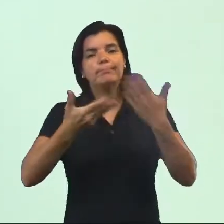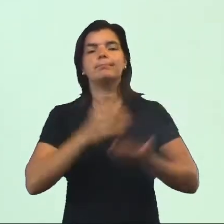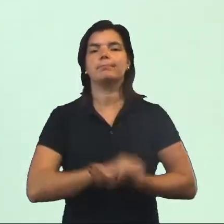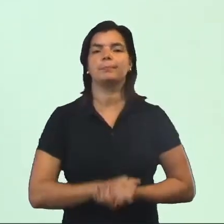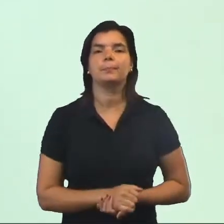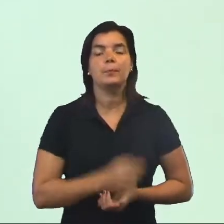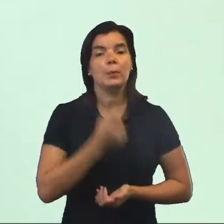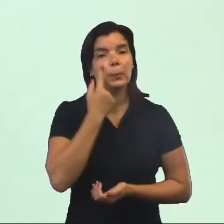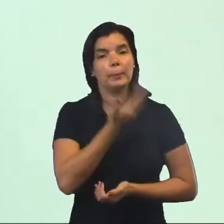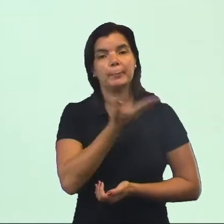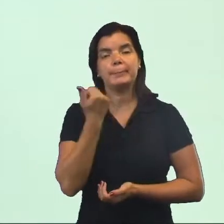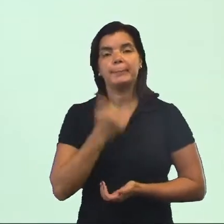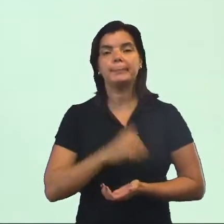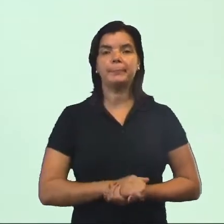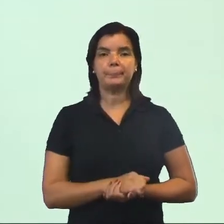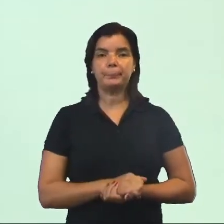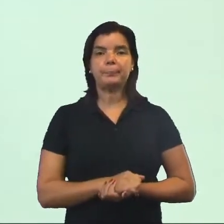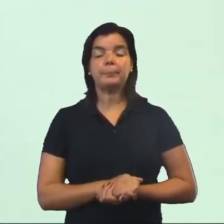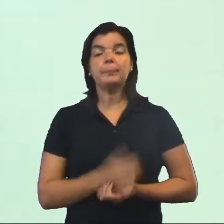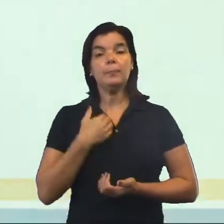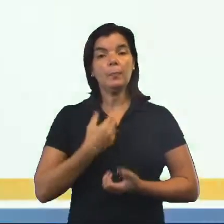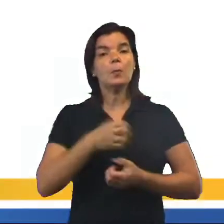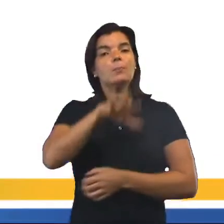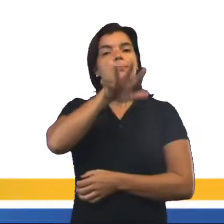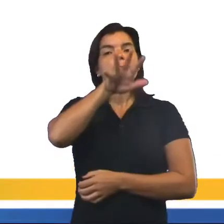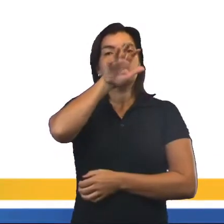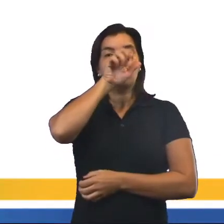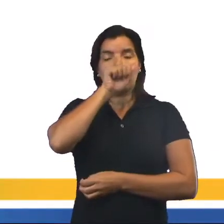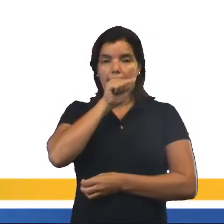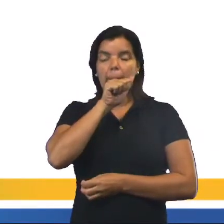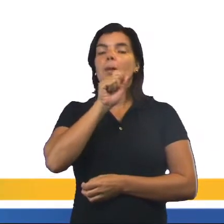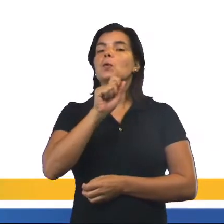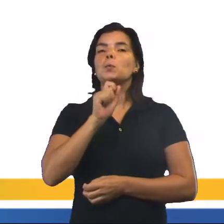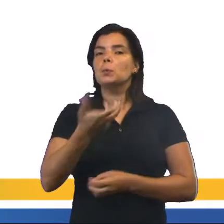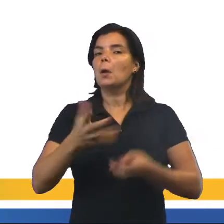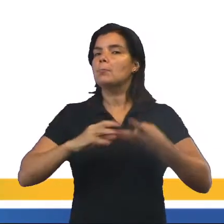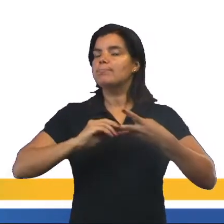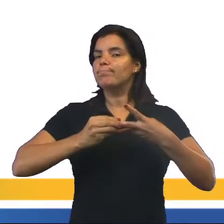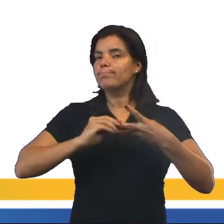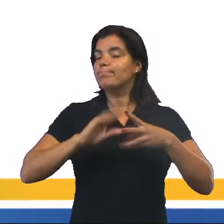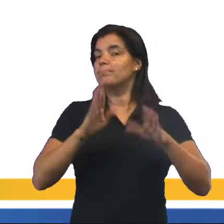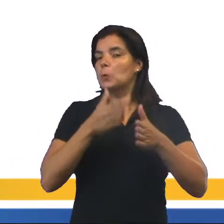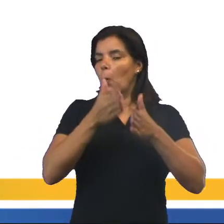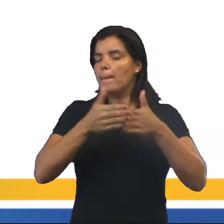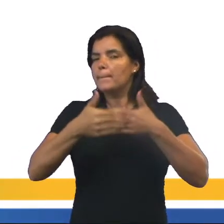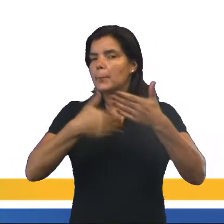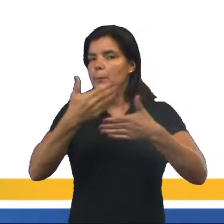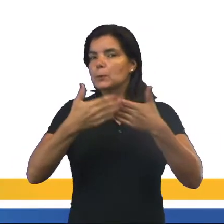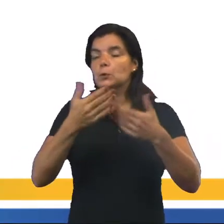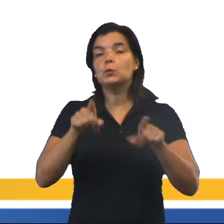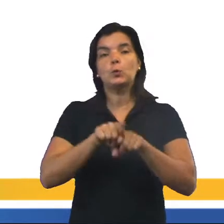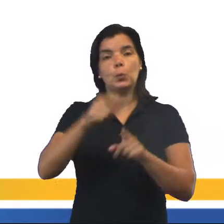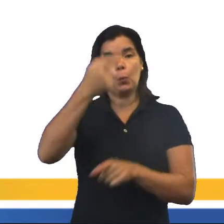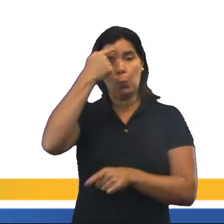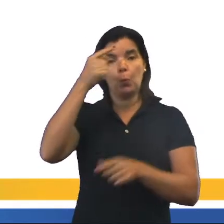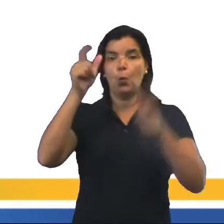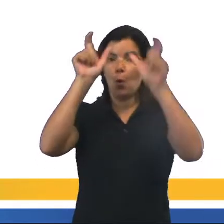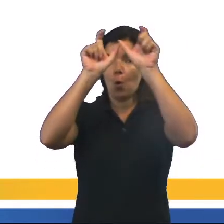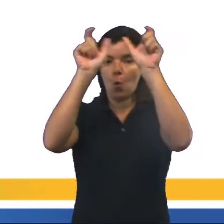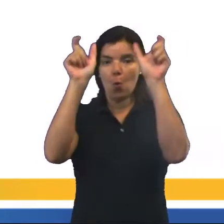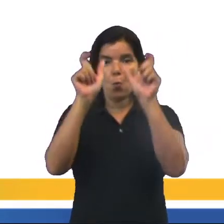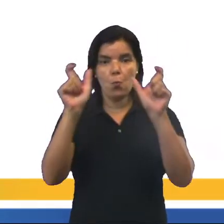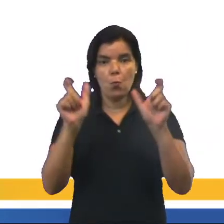Então, bora começar. A respiração celular é o processo pelo qual os organismos obtêm